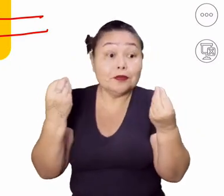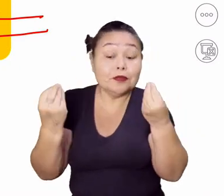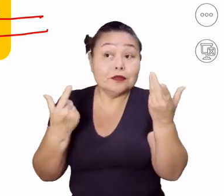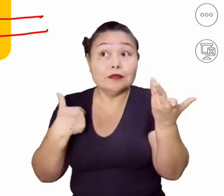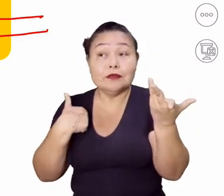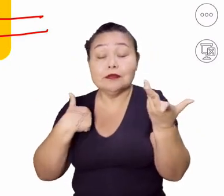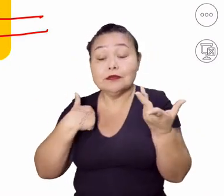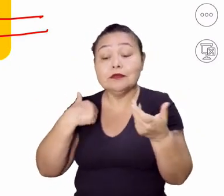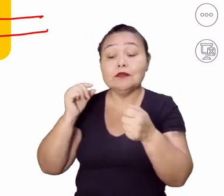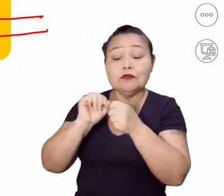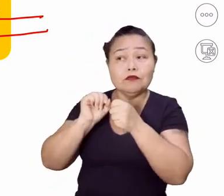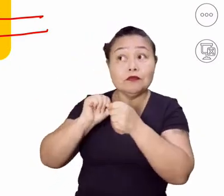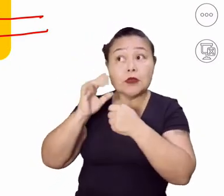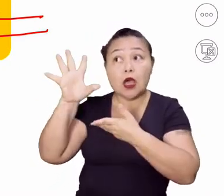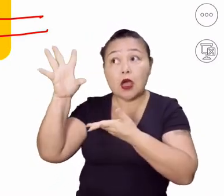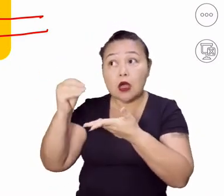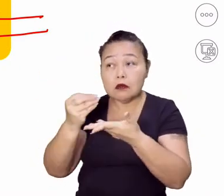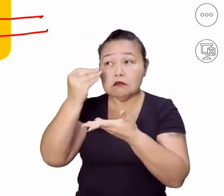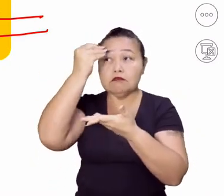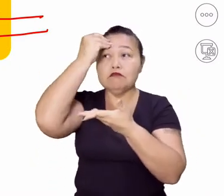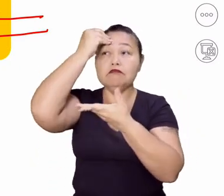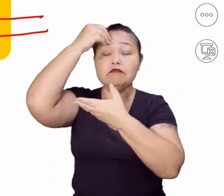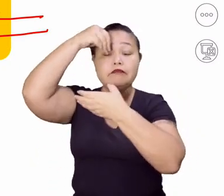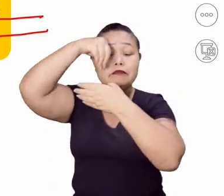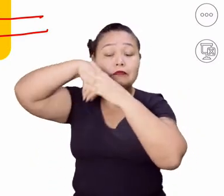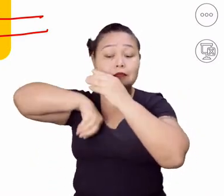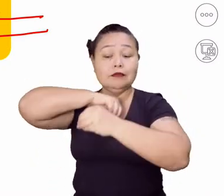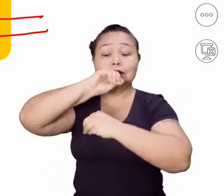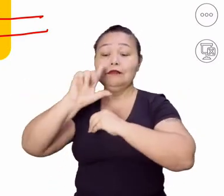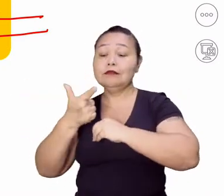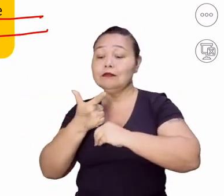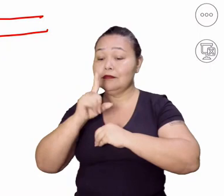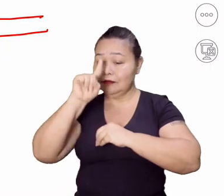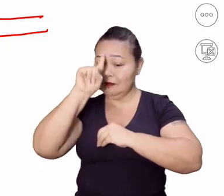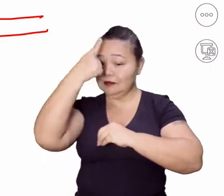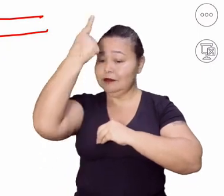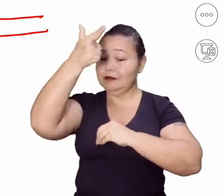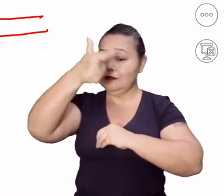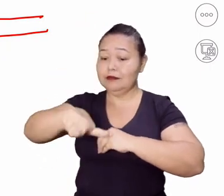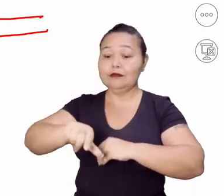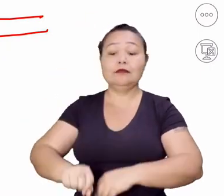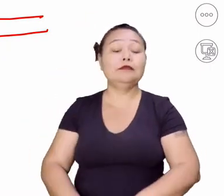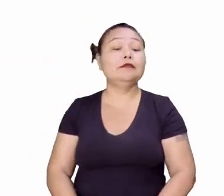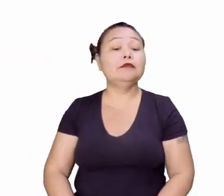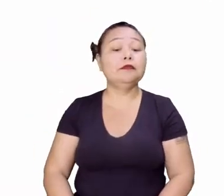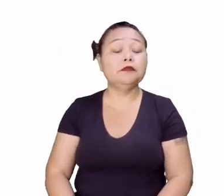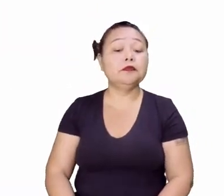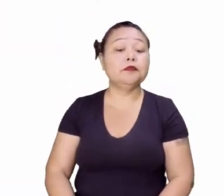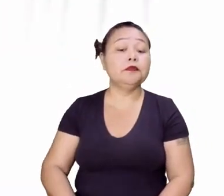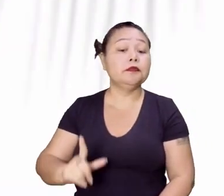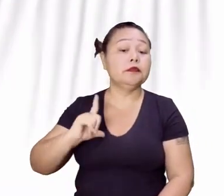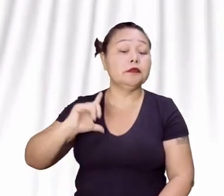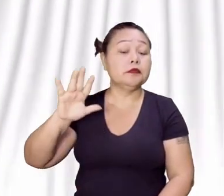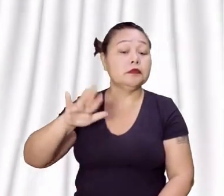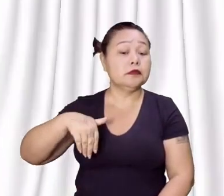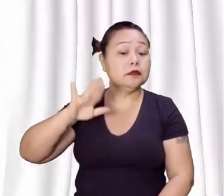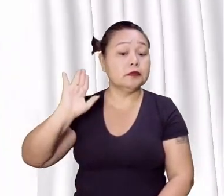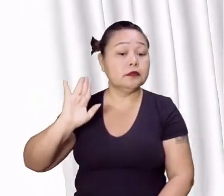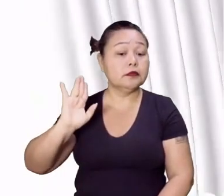Ou a gente se reinventa ou a gente é engolido pelo sistema, né? O que mais temos aqui?